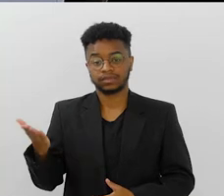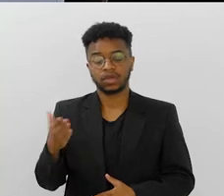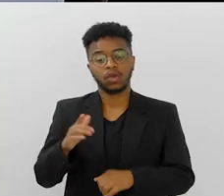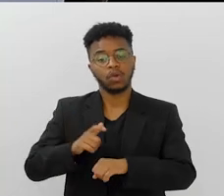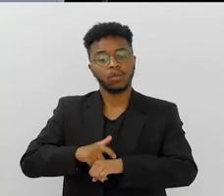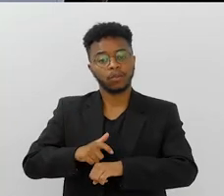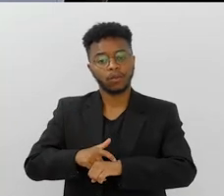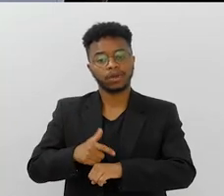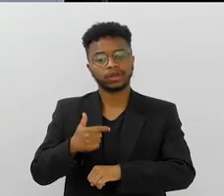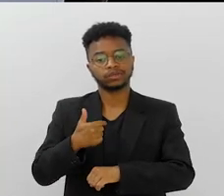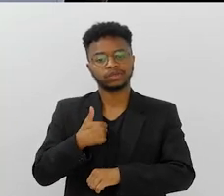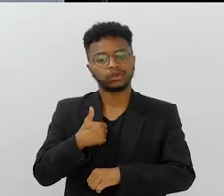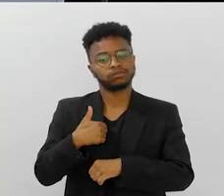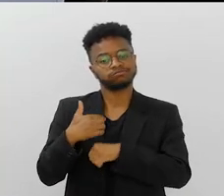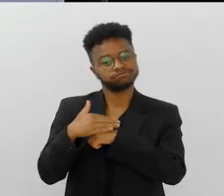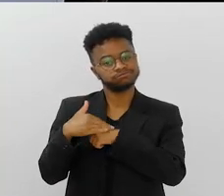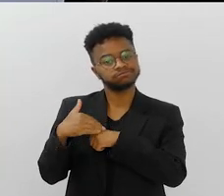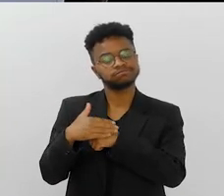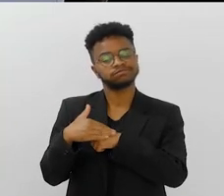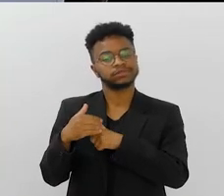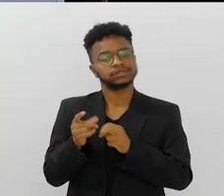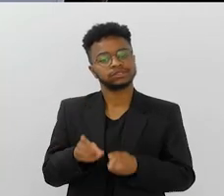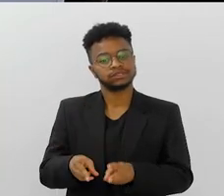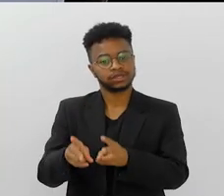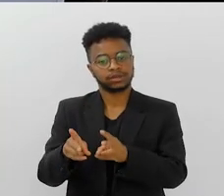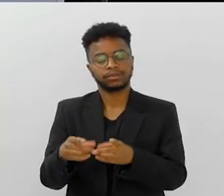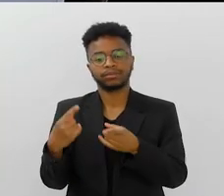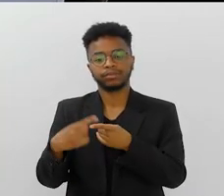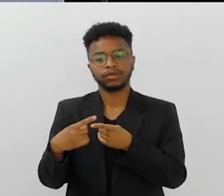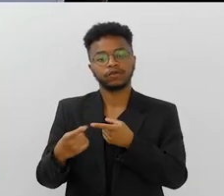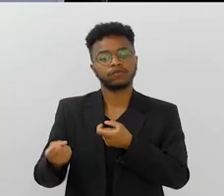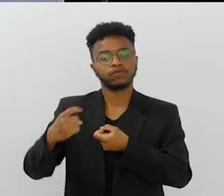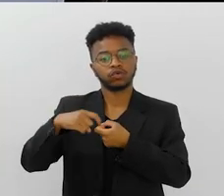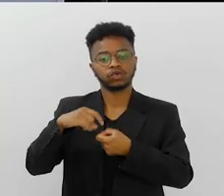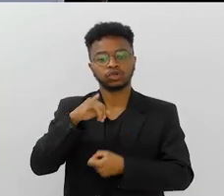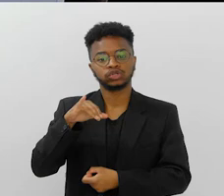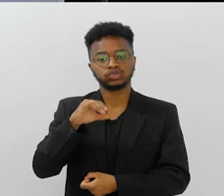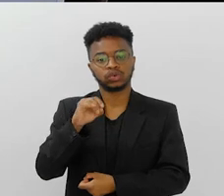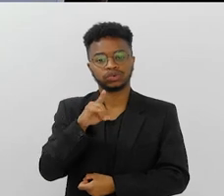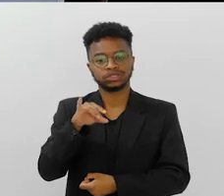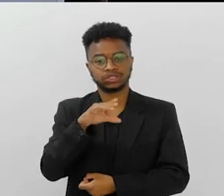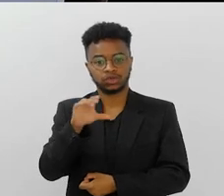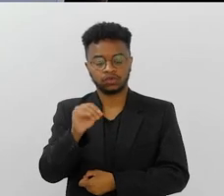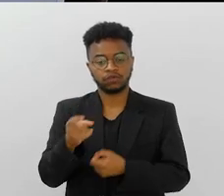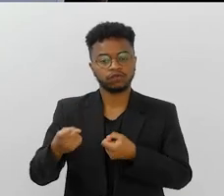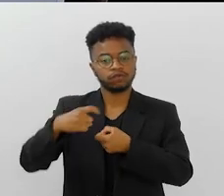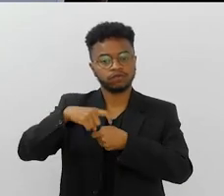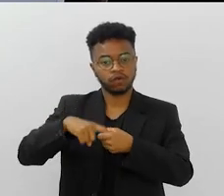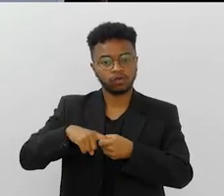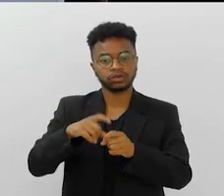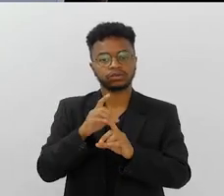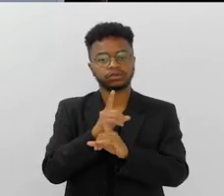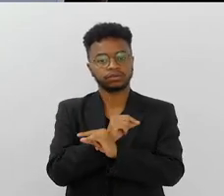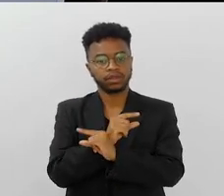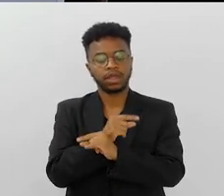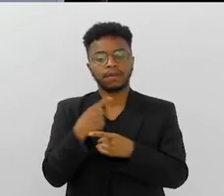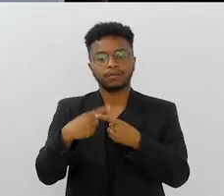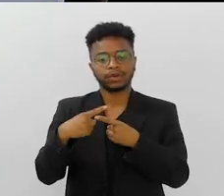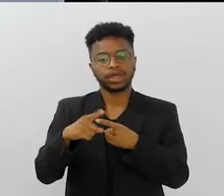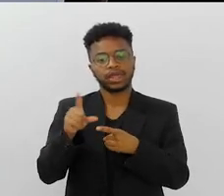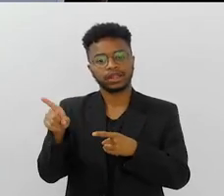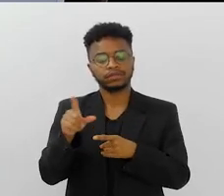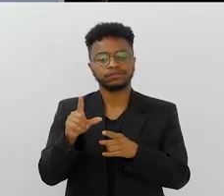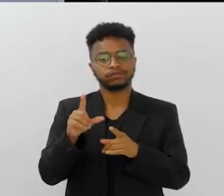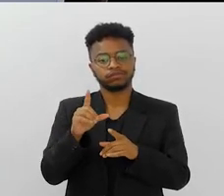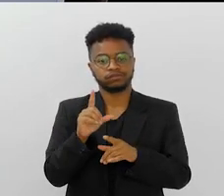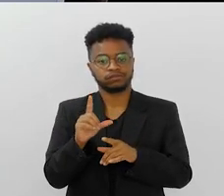Esse é um momento que eu guardo com muito carinho, que foi a volta do Joãozinho 34 da Beja Flor, muitos anos depois de ele ter saído